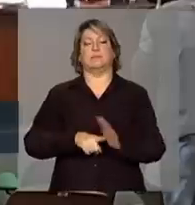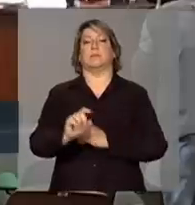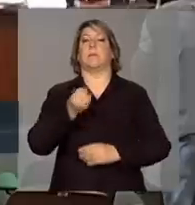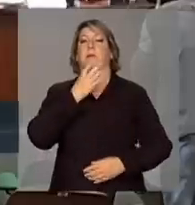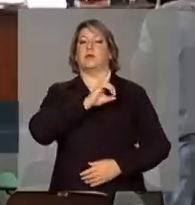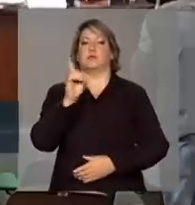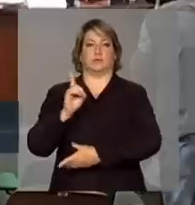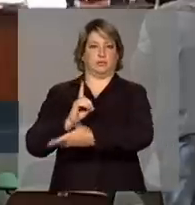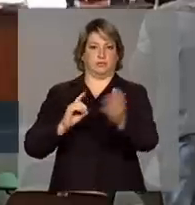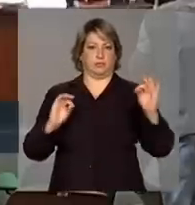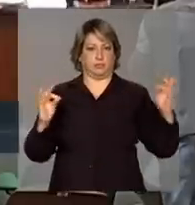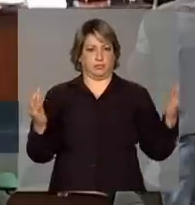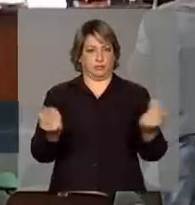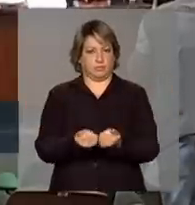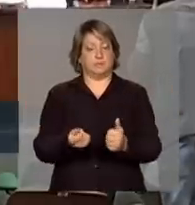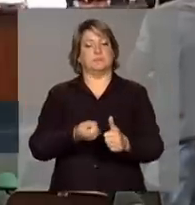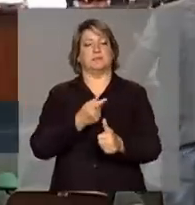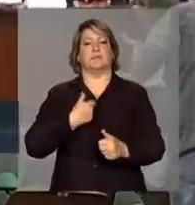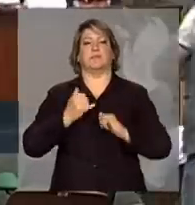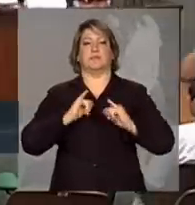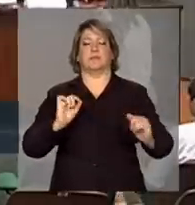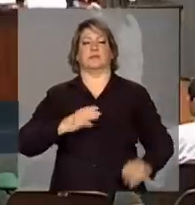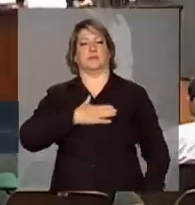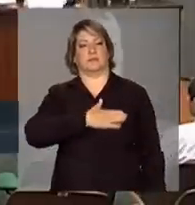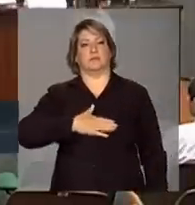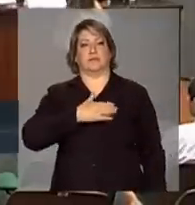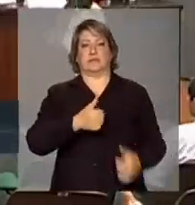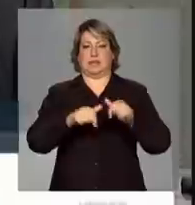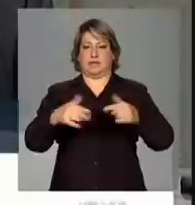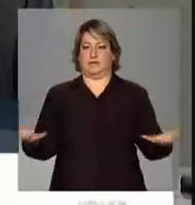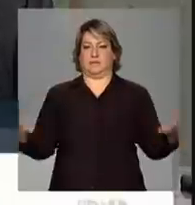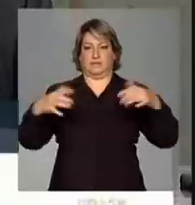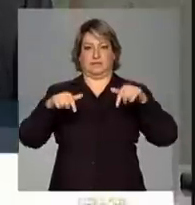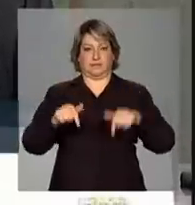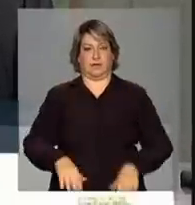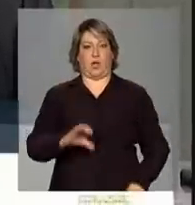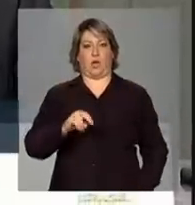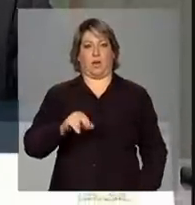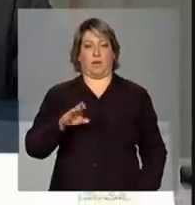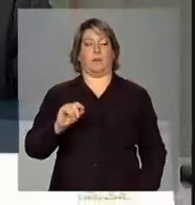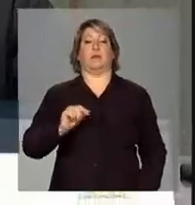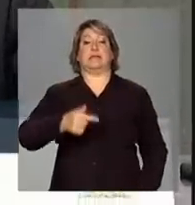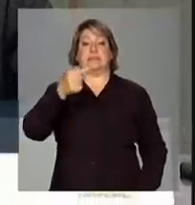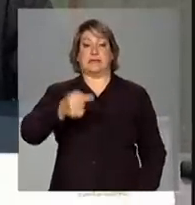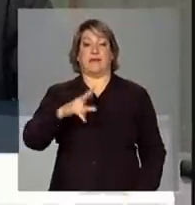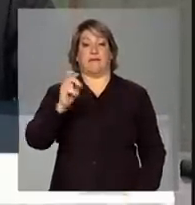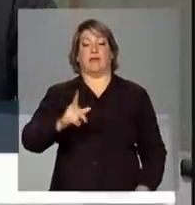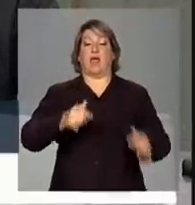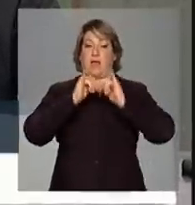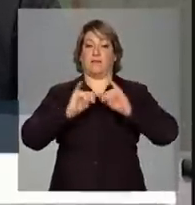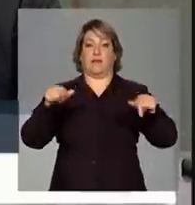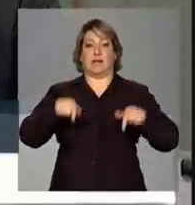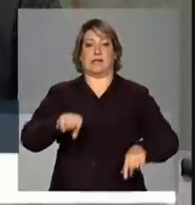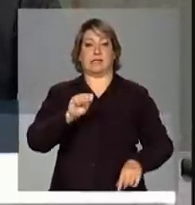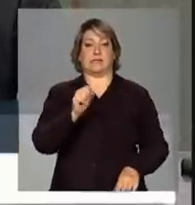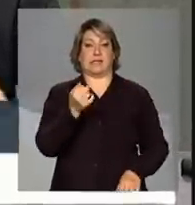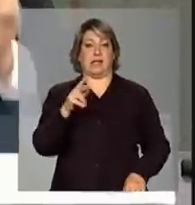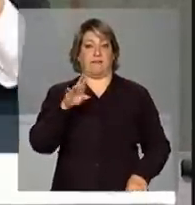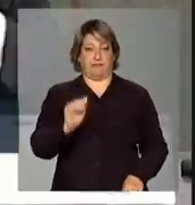todas. Primeiramente, uma satisfação tê-los aqui na Conab novamente para o sétimo anúncio dessa safra.